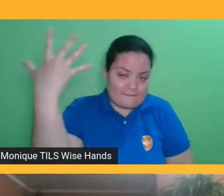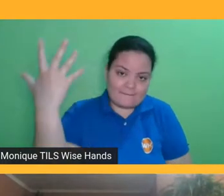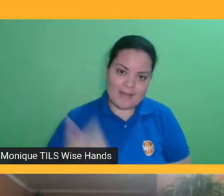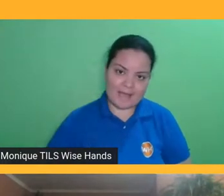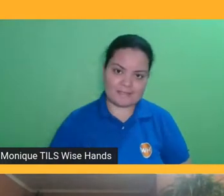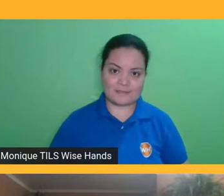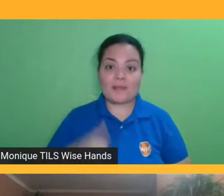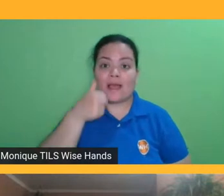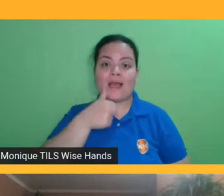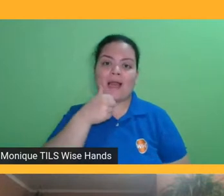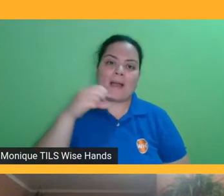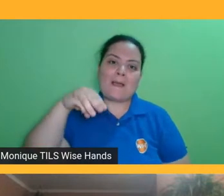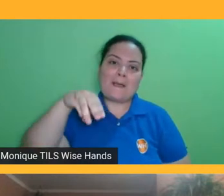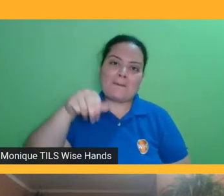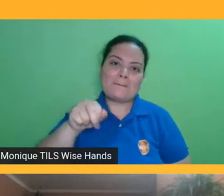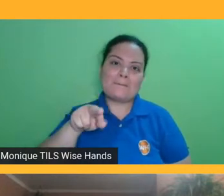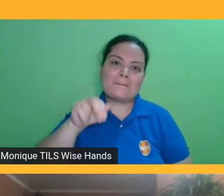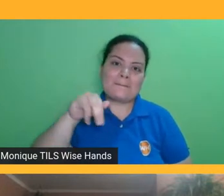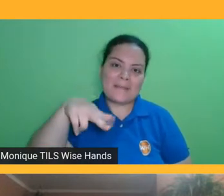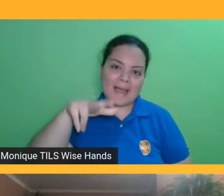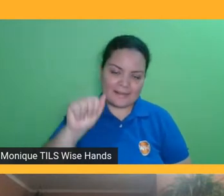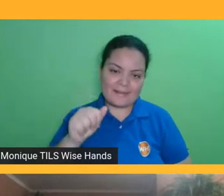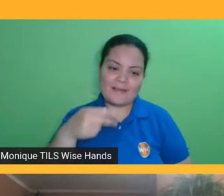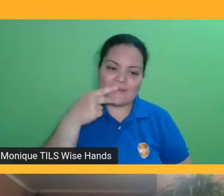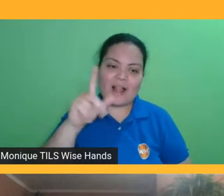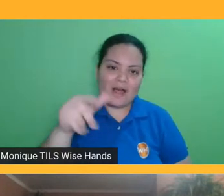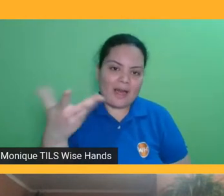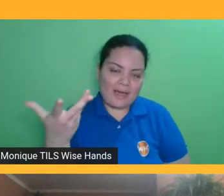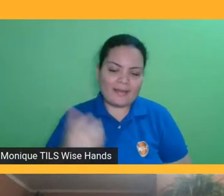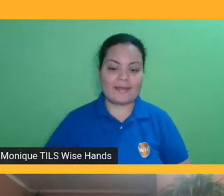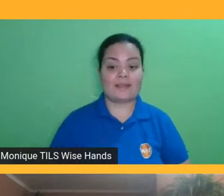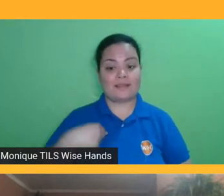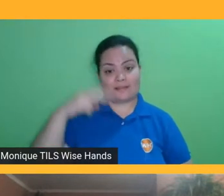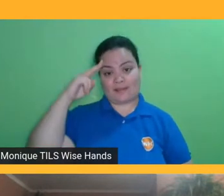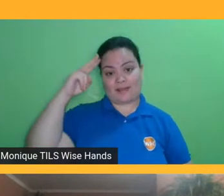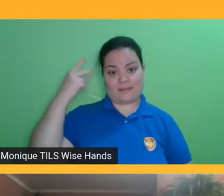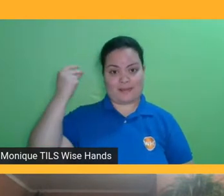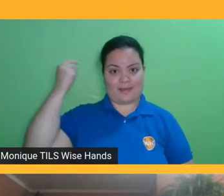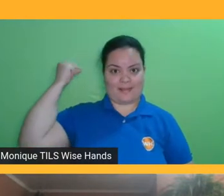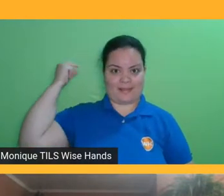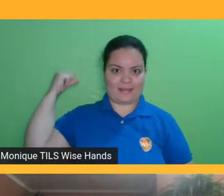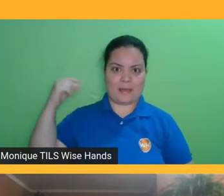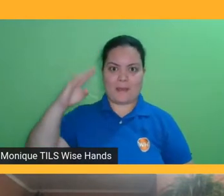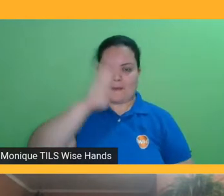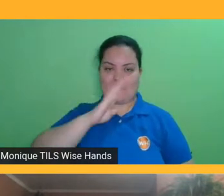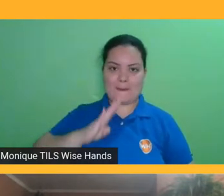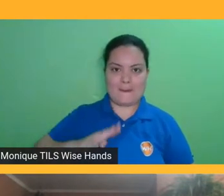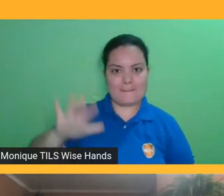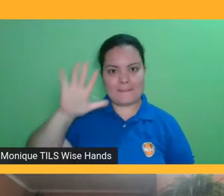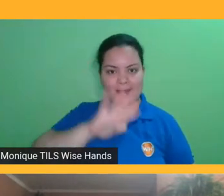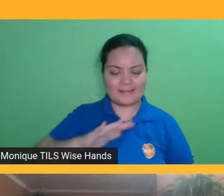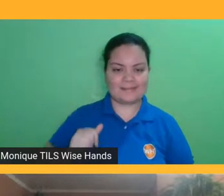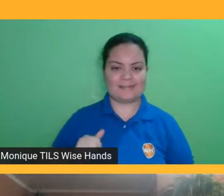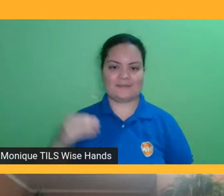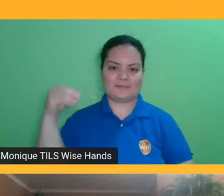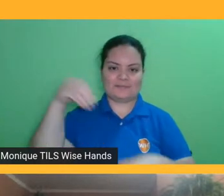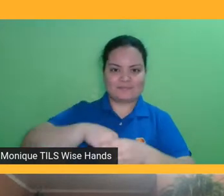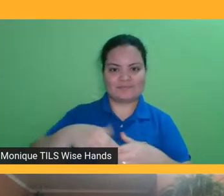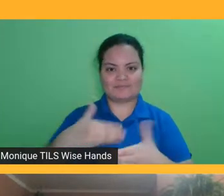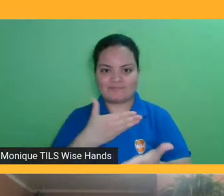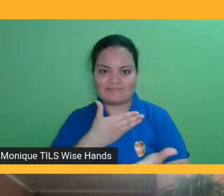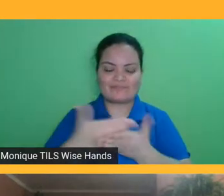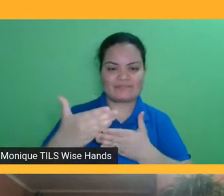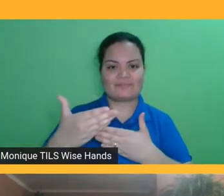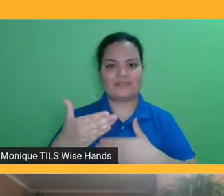sabiamente disso, eu lembro que quando o áudio entrou no Brasil, as editoras falavam que não iam fazer áudio em streaming, por exemplo, porque é